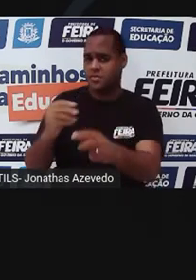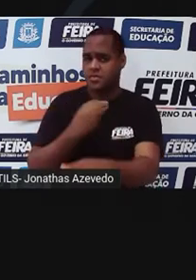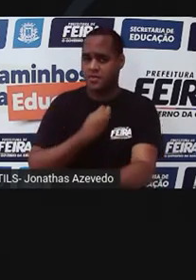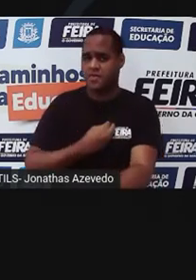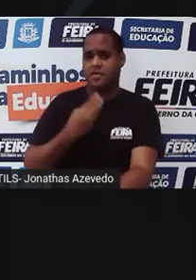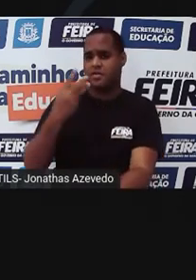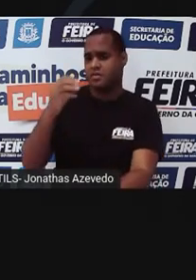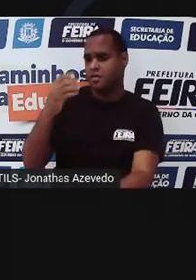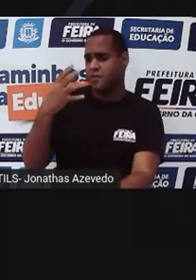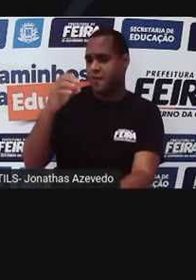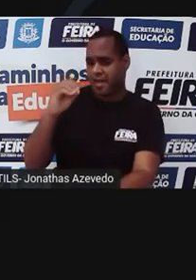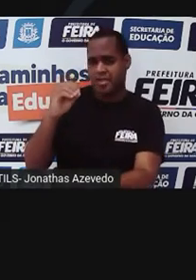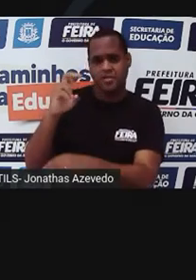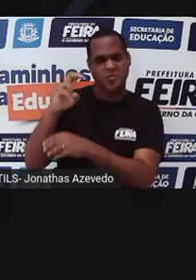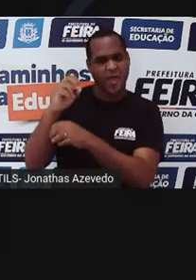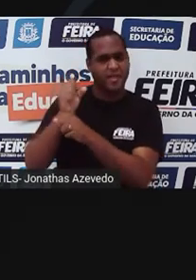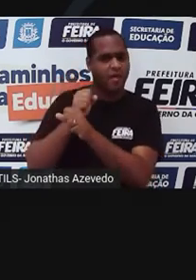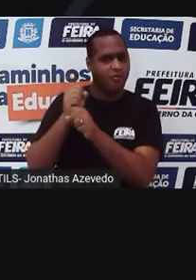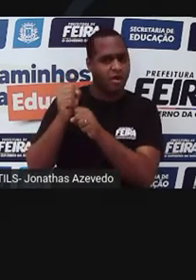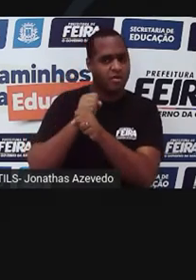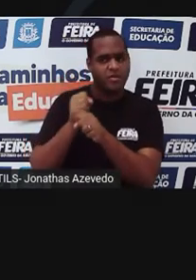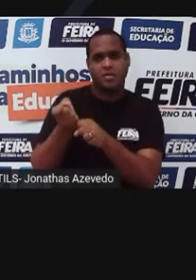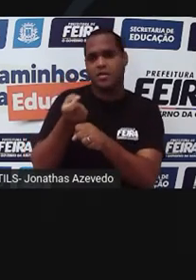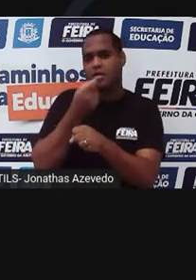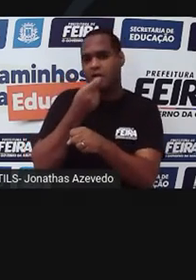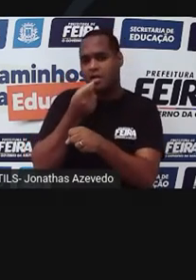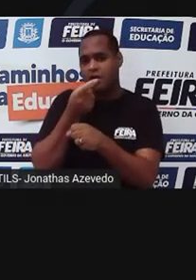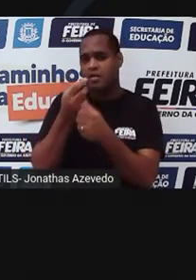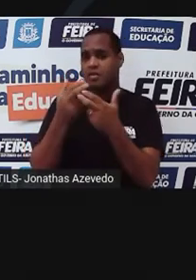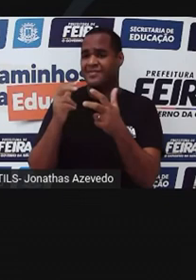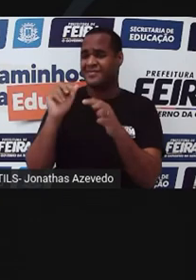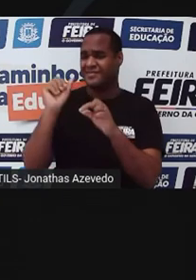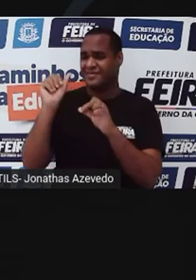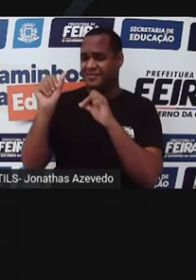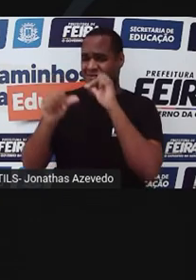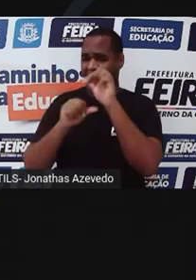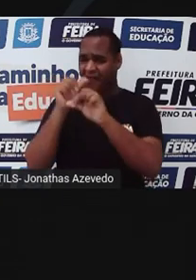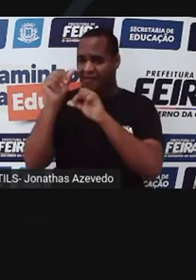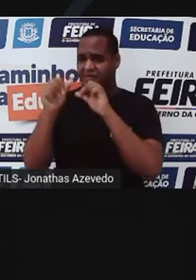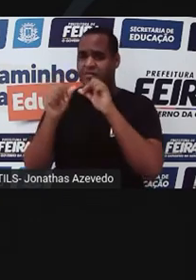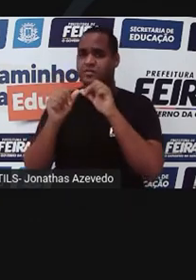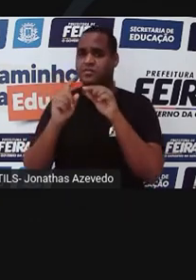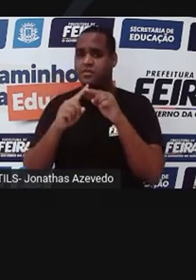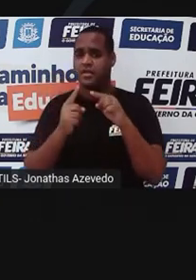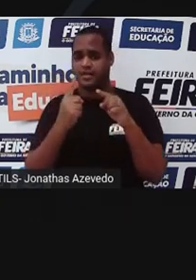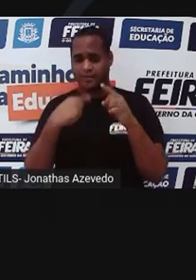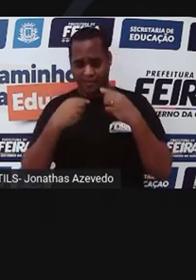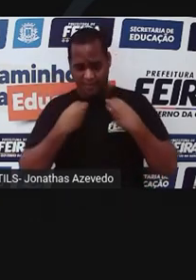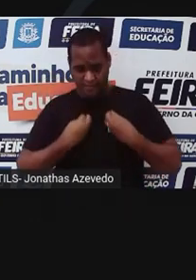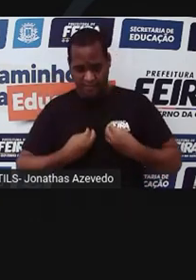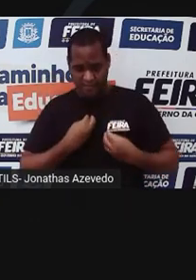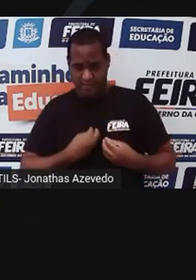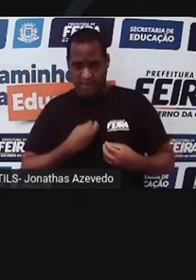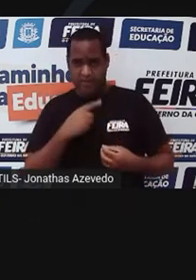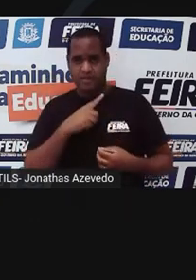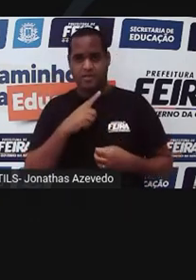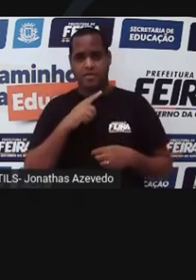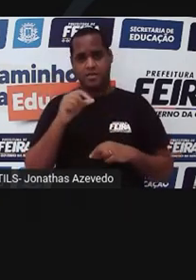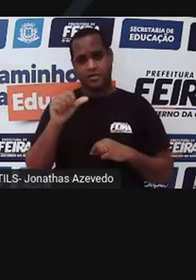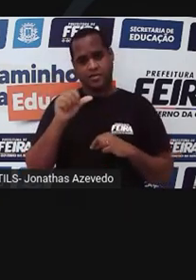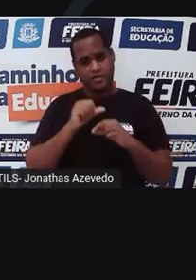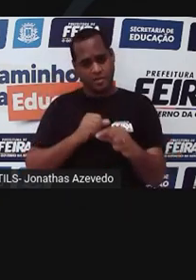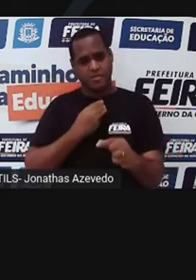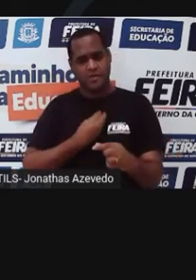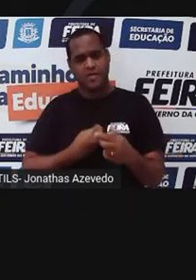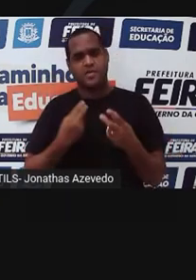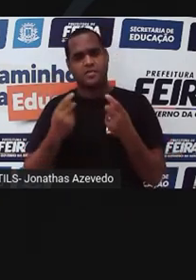30, 40 anos tomando remédio. Esses remédios têm efeitos colaterais, eles comprometem a qualidade de vida. Tudo bem, dá para tocar a